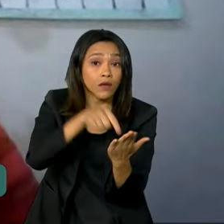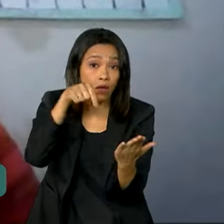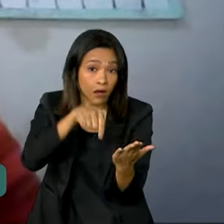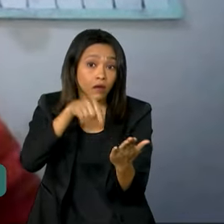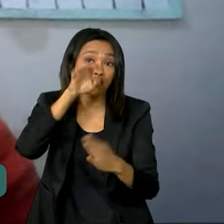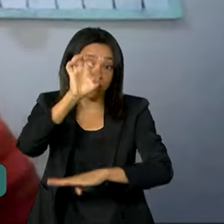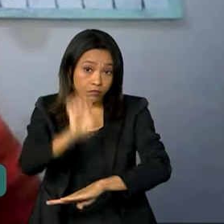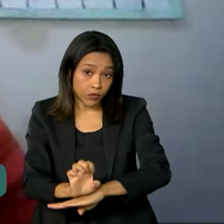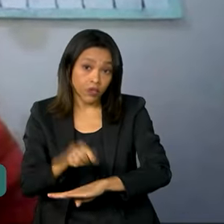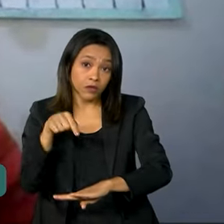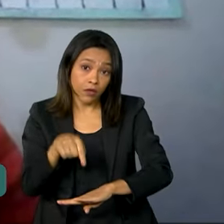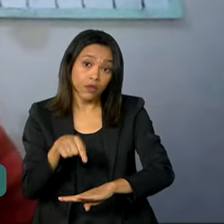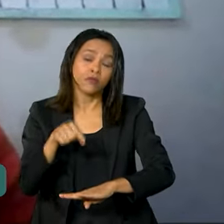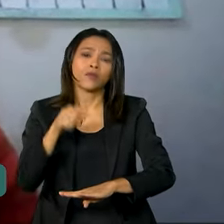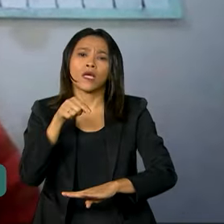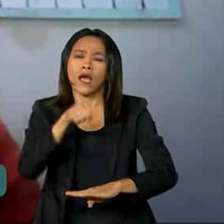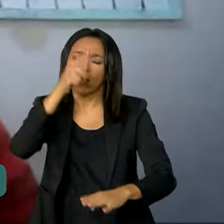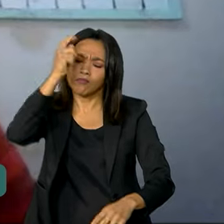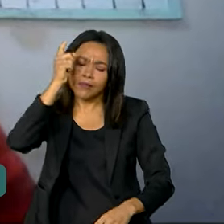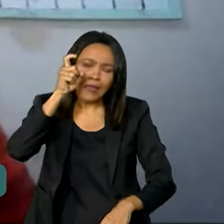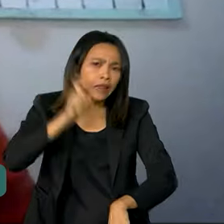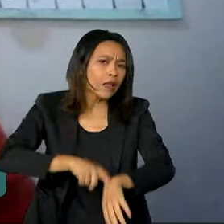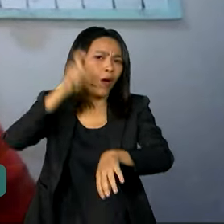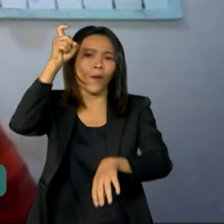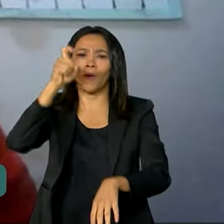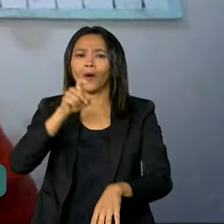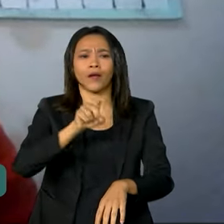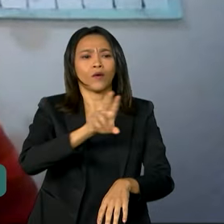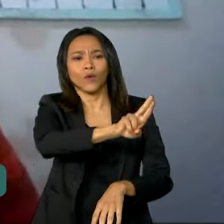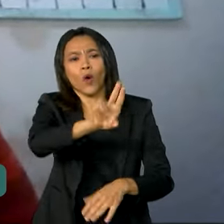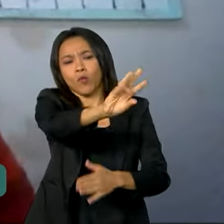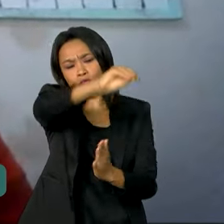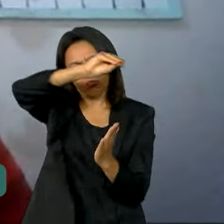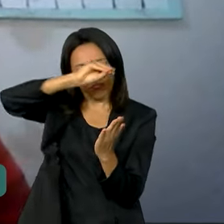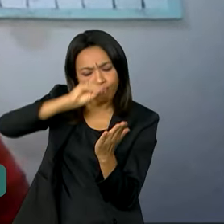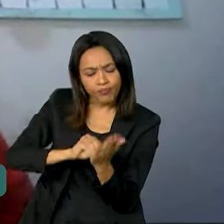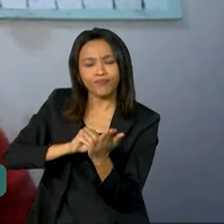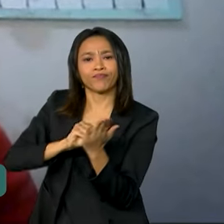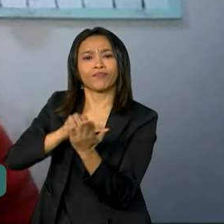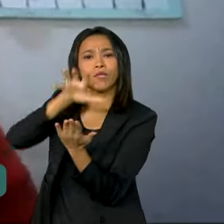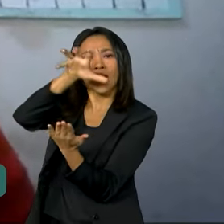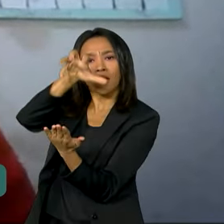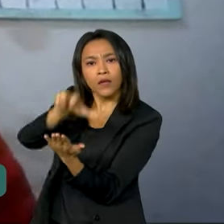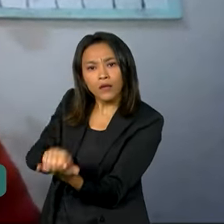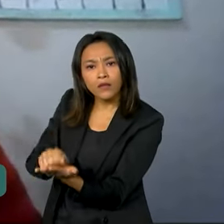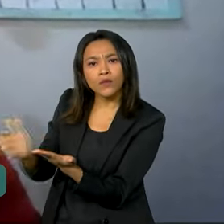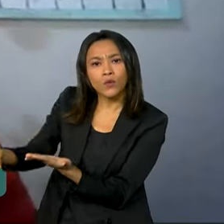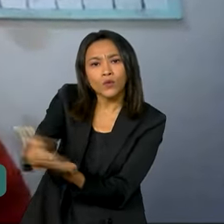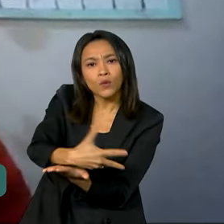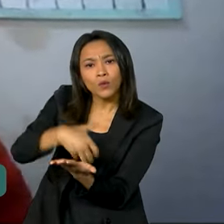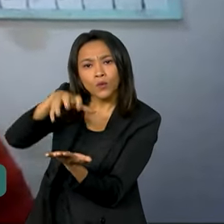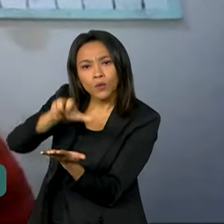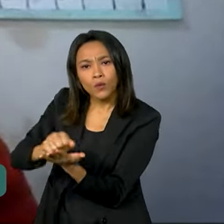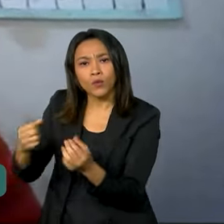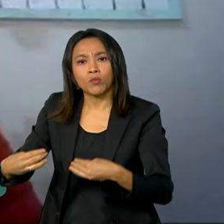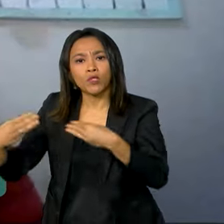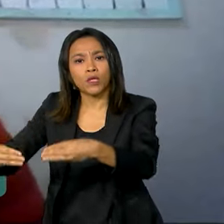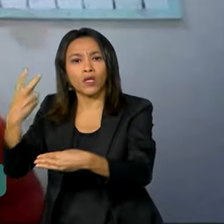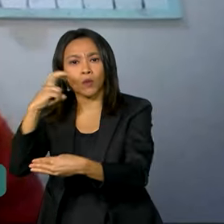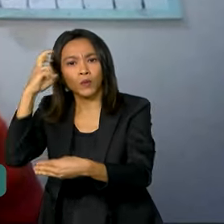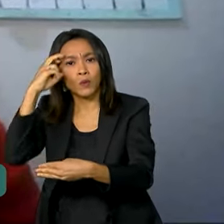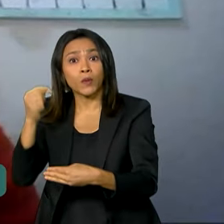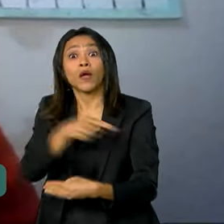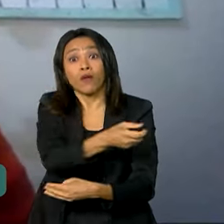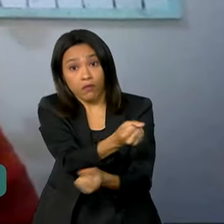automaticamente eles já foram colocados nesse banco de dados do Ministério da Cultura. Então, muitos aqui, por exemplo, conseguiram o